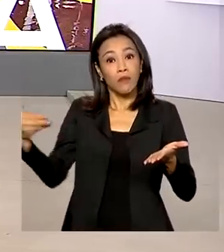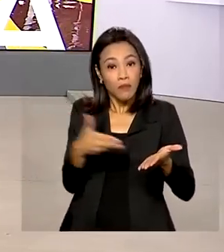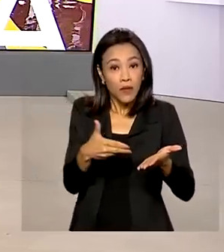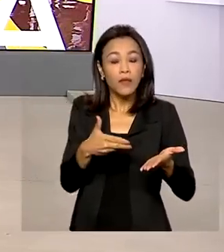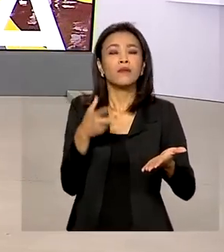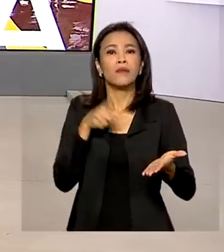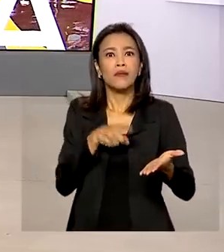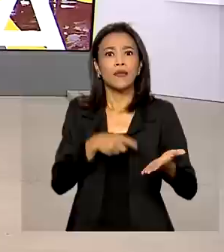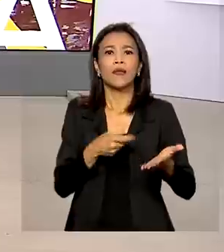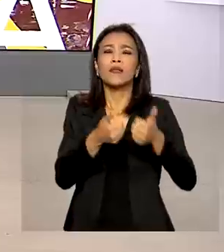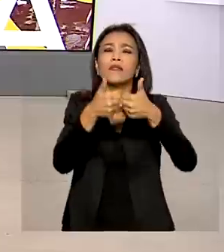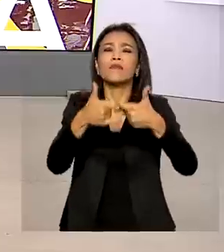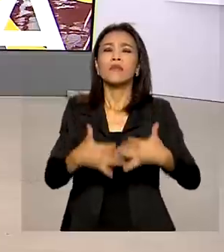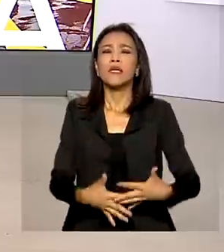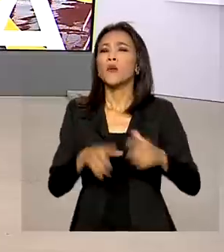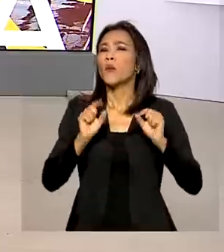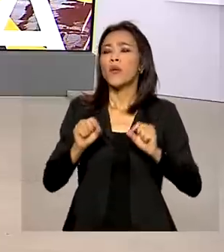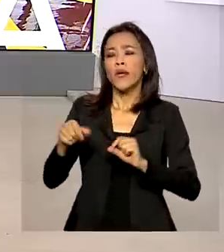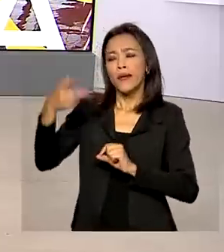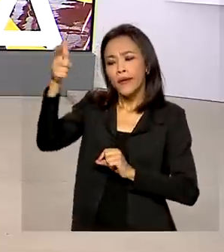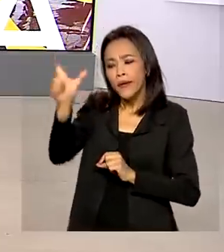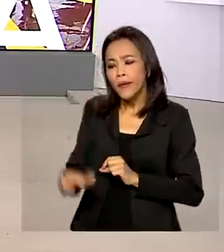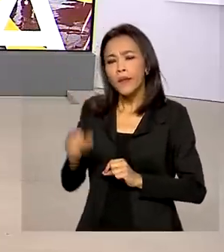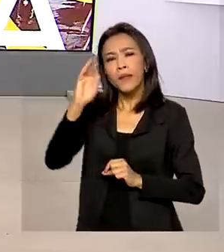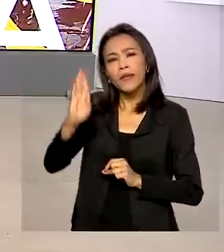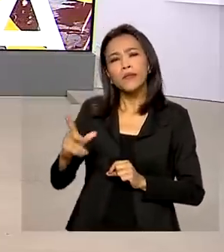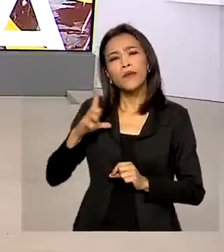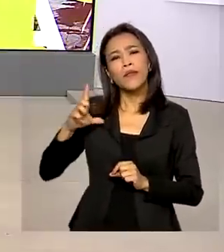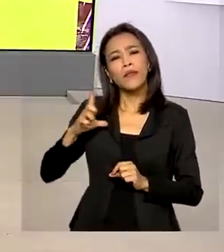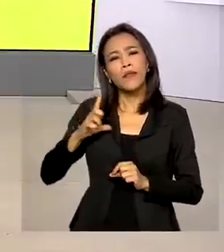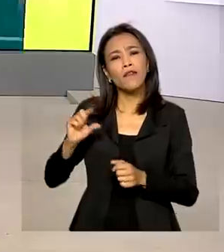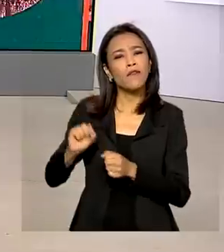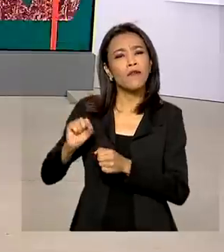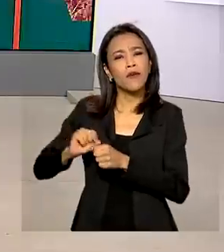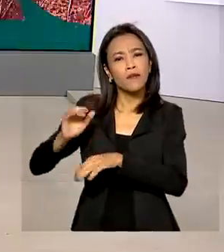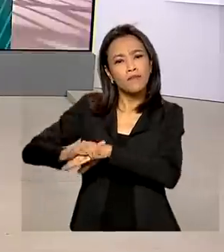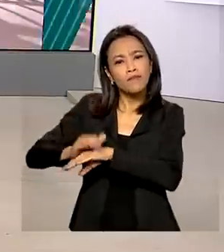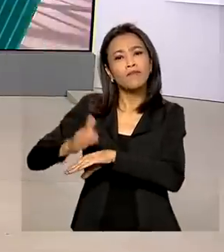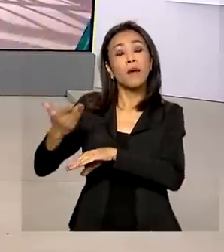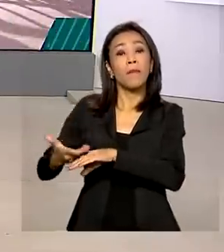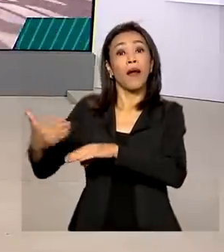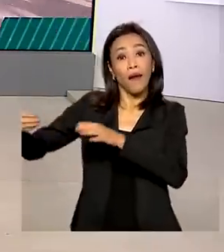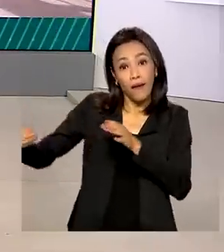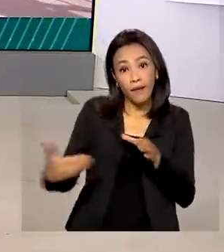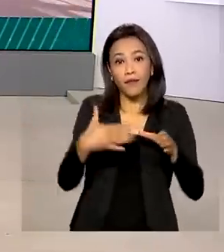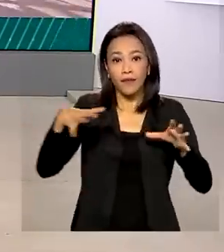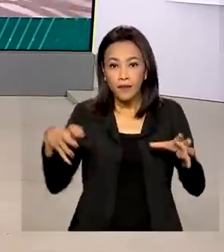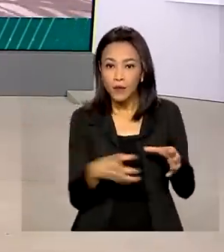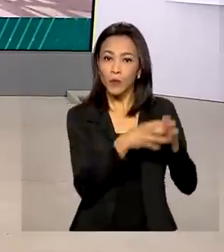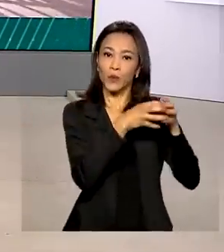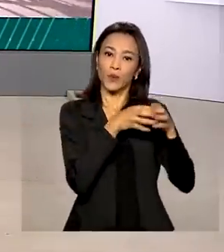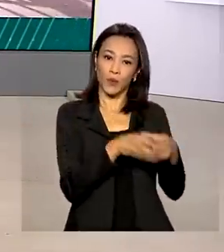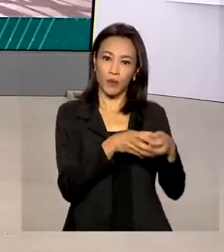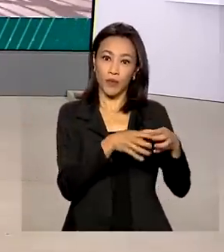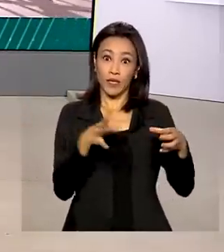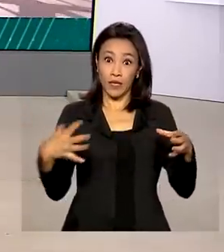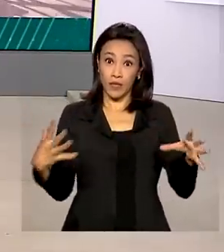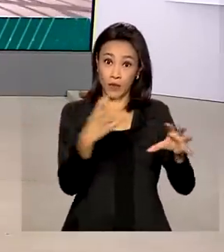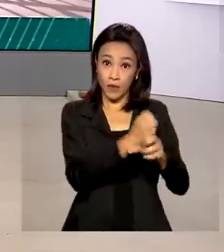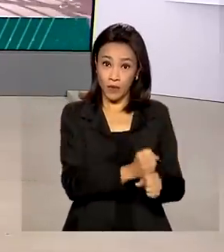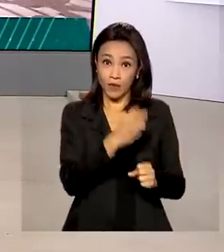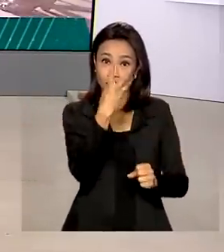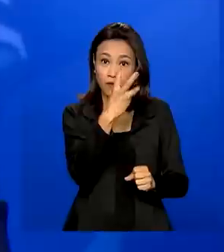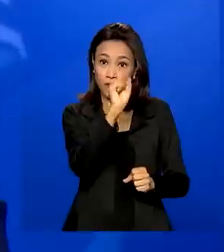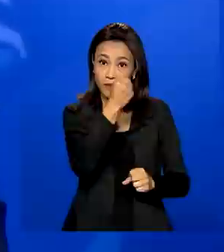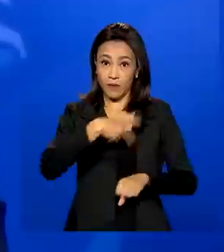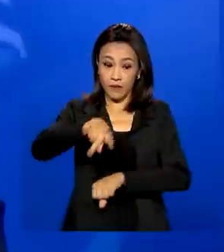documento que detalha o que o país tem feito para a entrada na OCDE, grupo que integra 38 países no mundo.